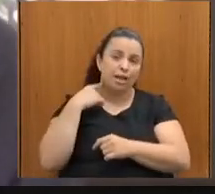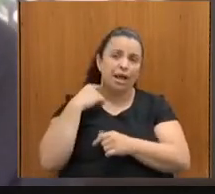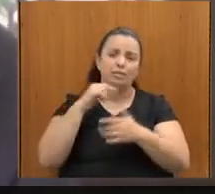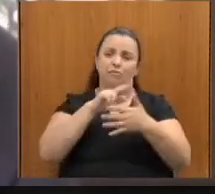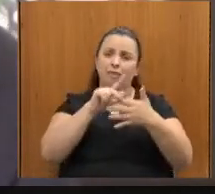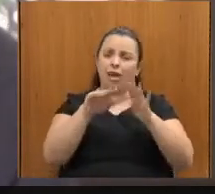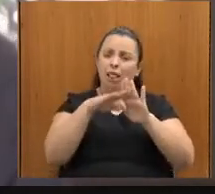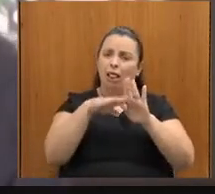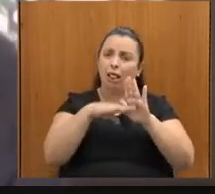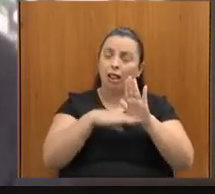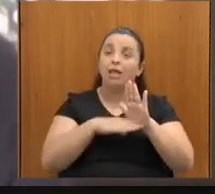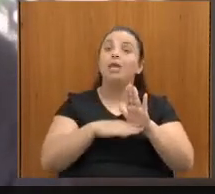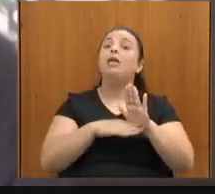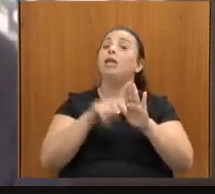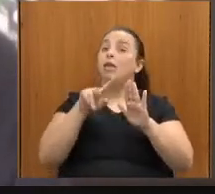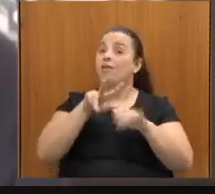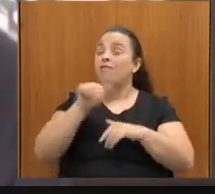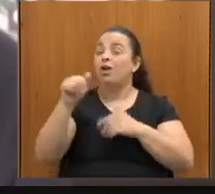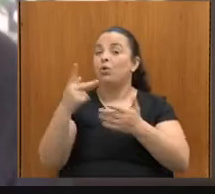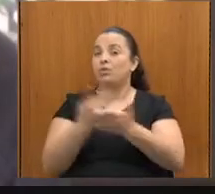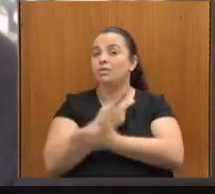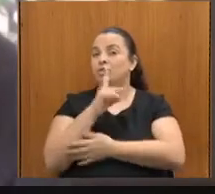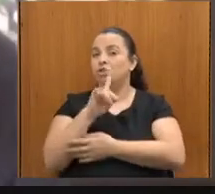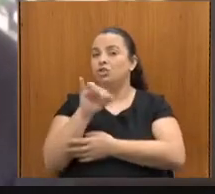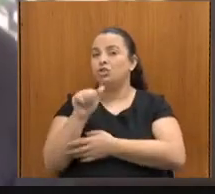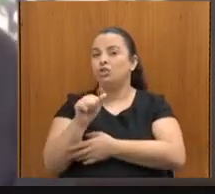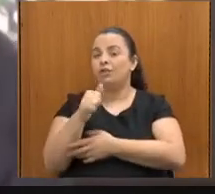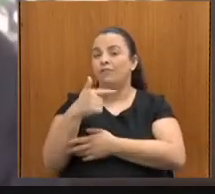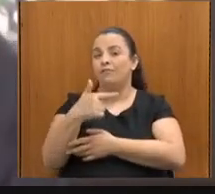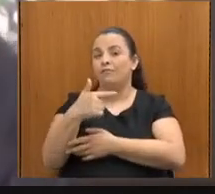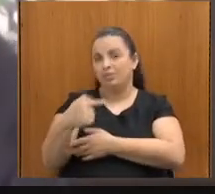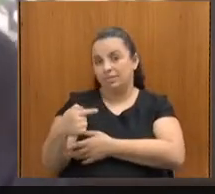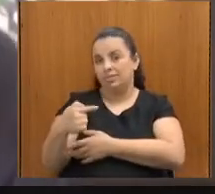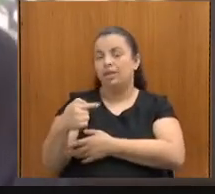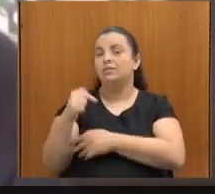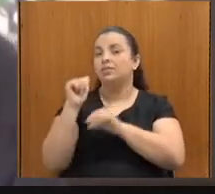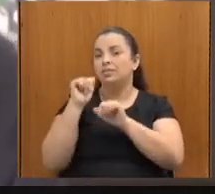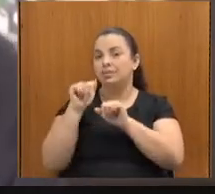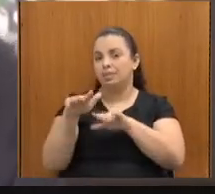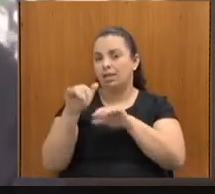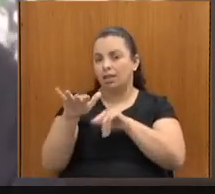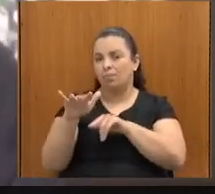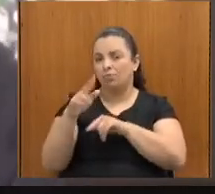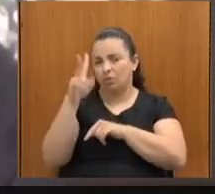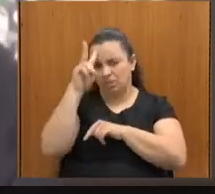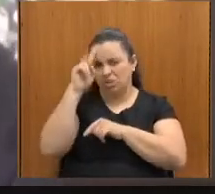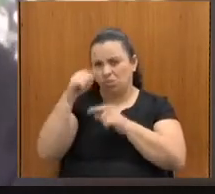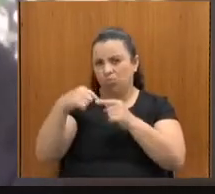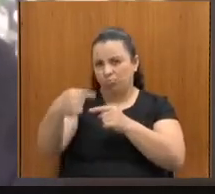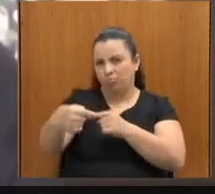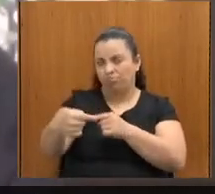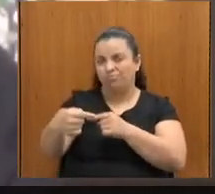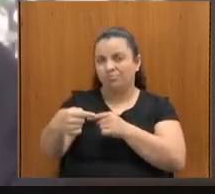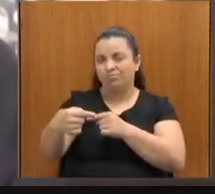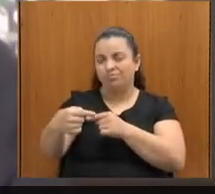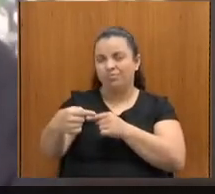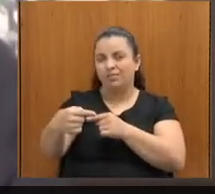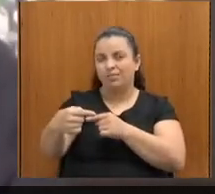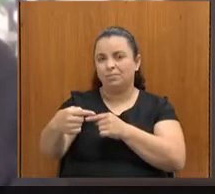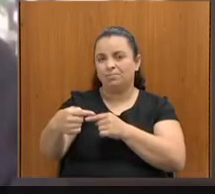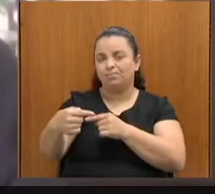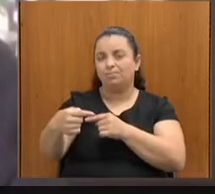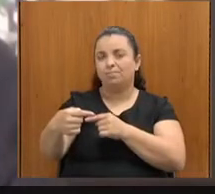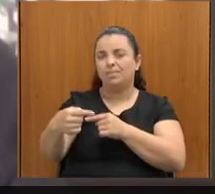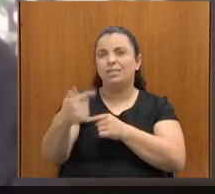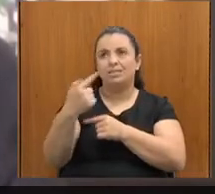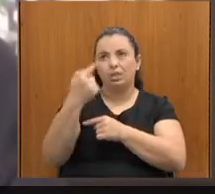no dia 21 de setembro. 27 de setembro, próxima segunda-feira, de hoje, a uma semana, eu